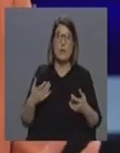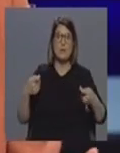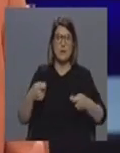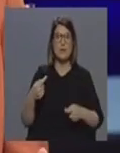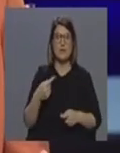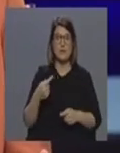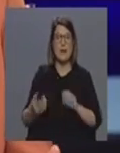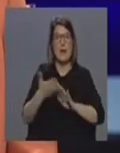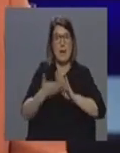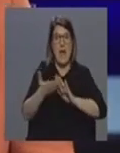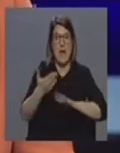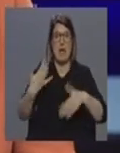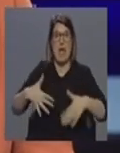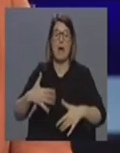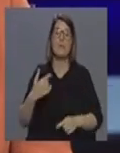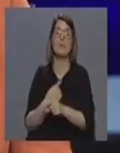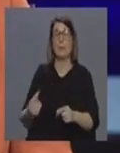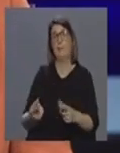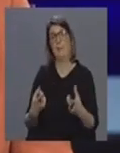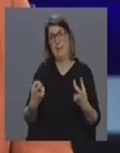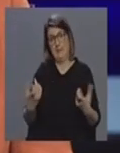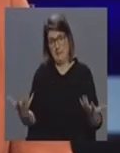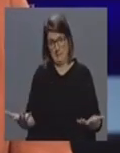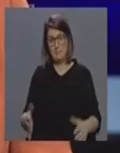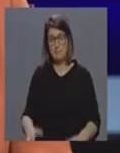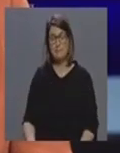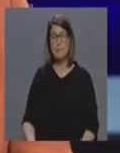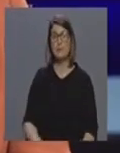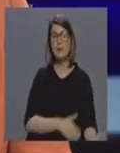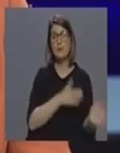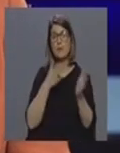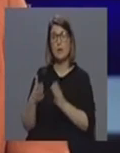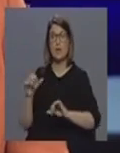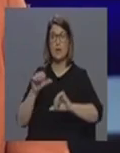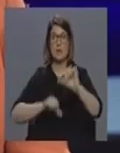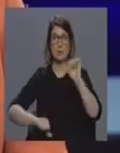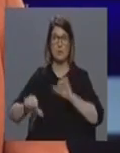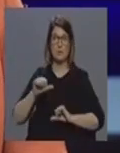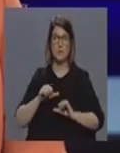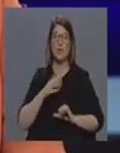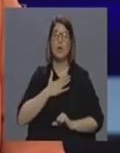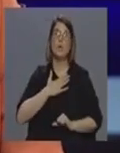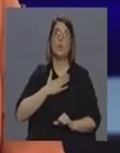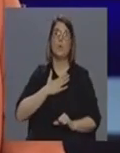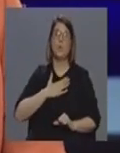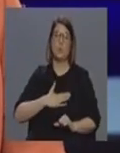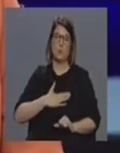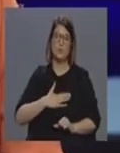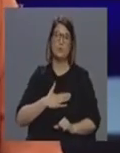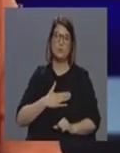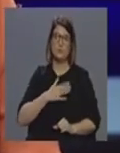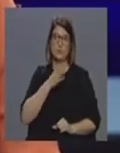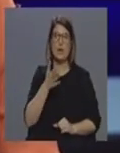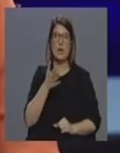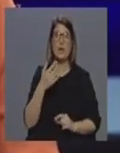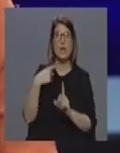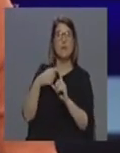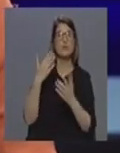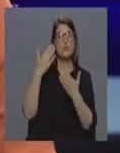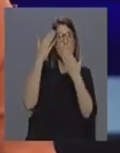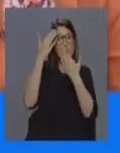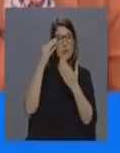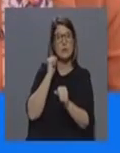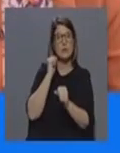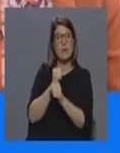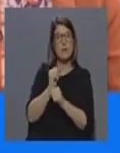à pressa porque é preciso por outro lado o laboratório onde infelizmente já deu esse elogio à maneira como